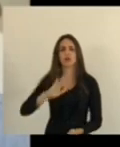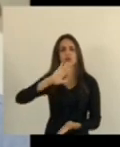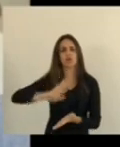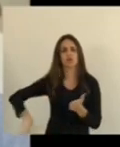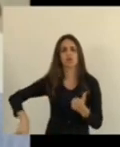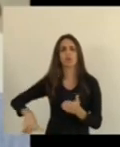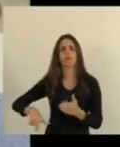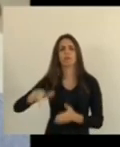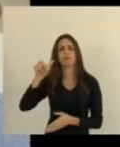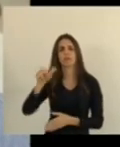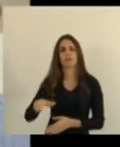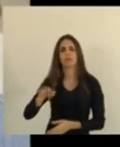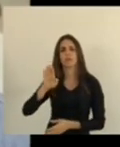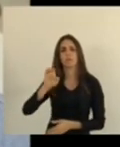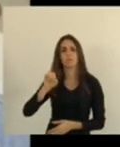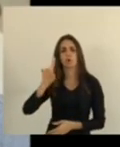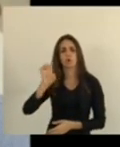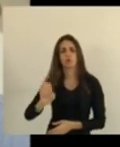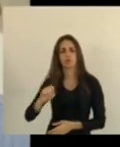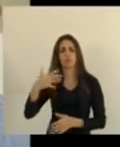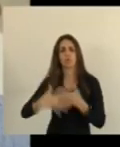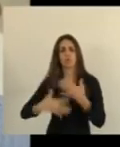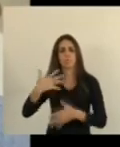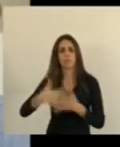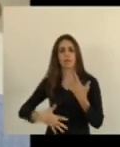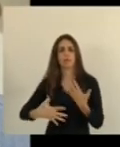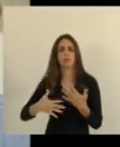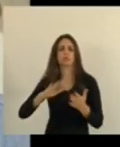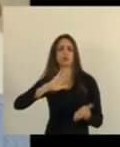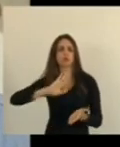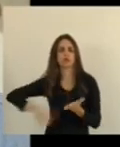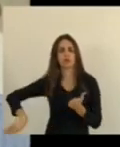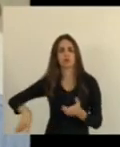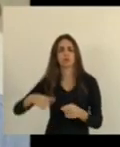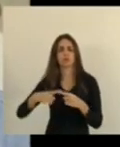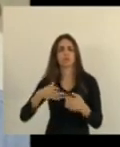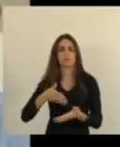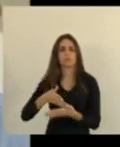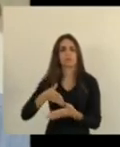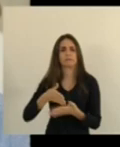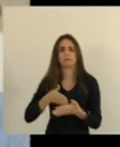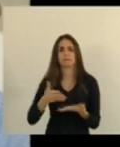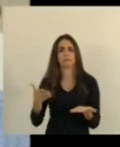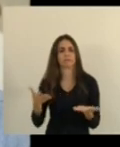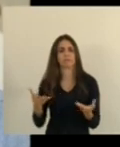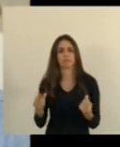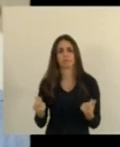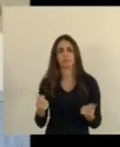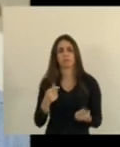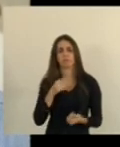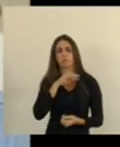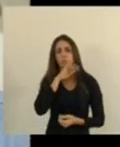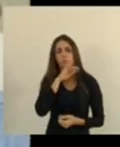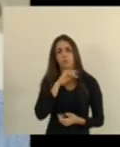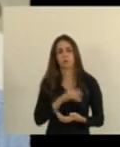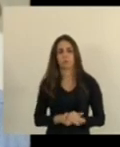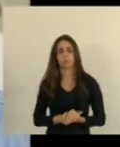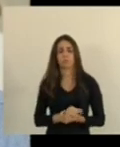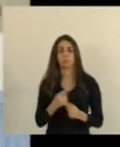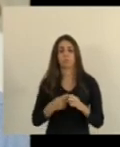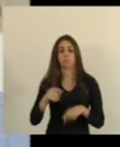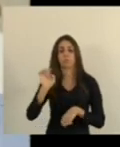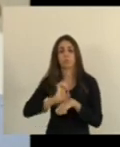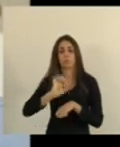bode porque senão as coisas não vão terminar bem afinal de contas o